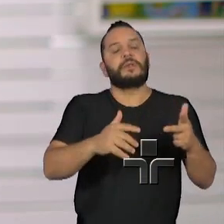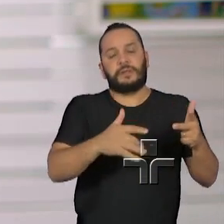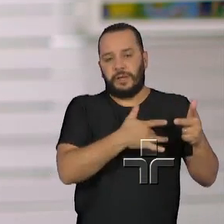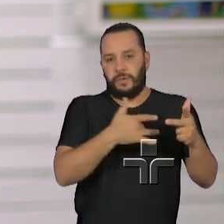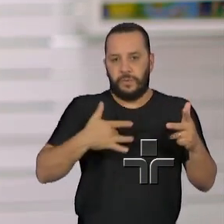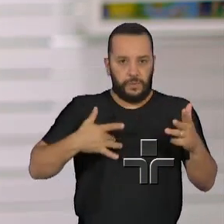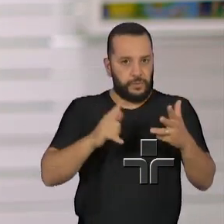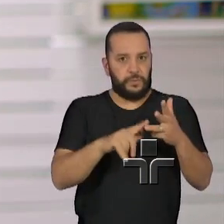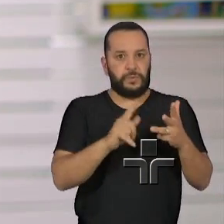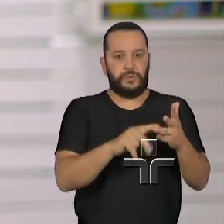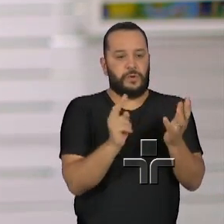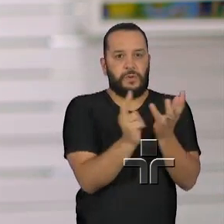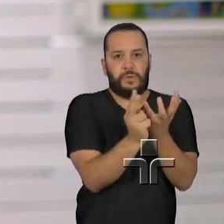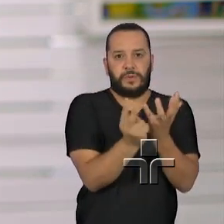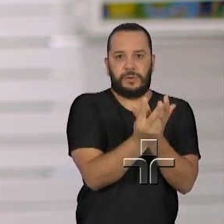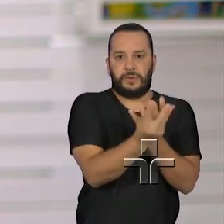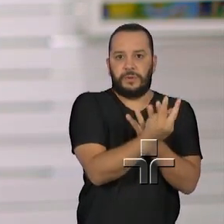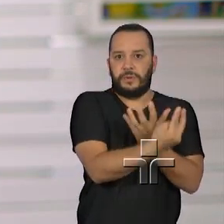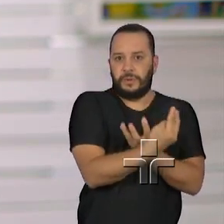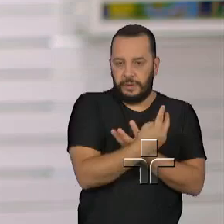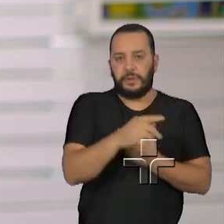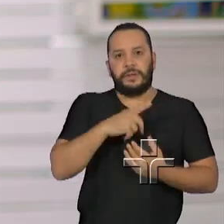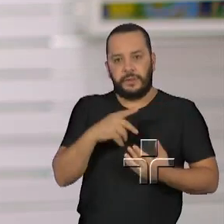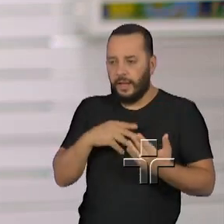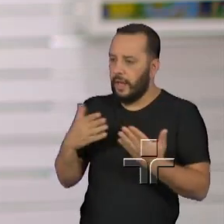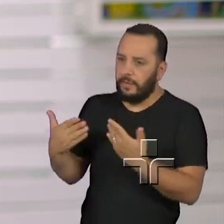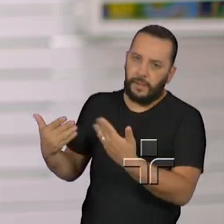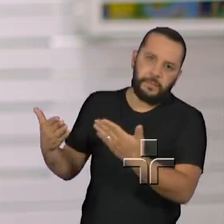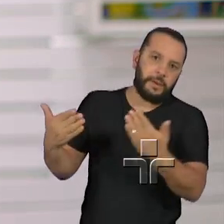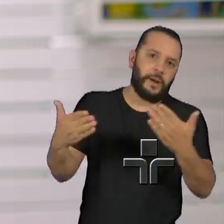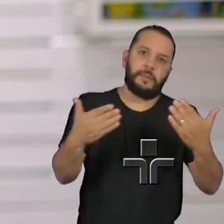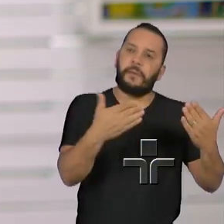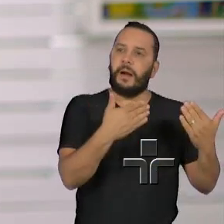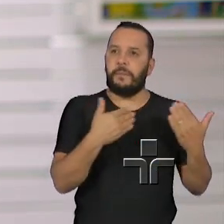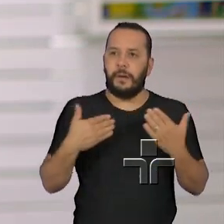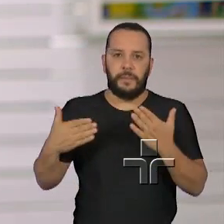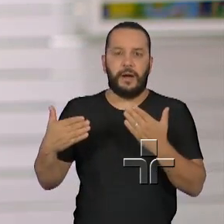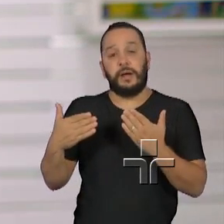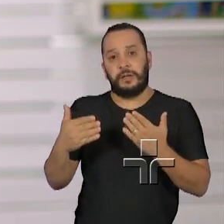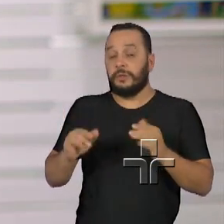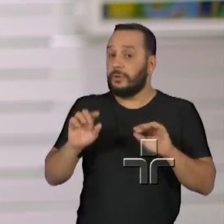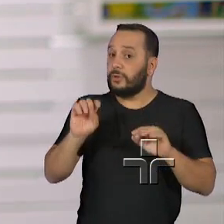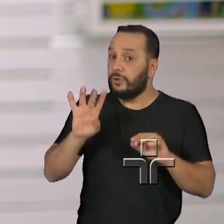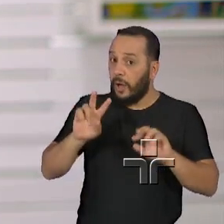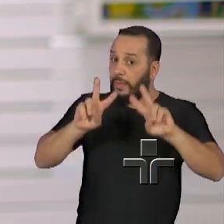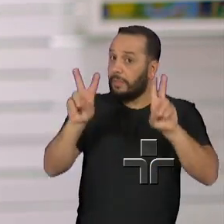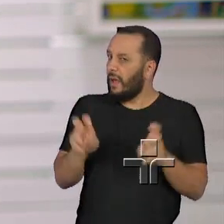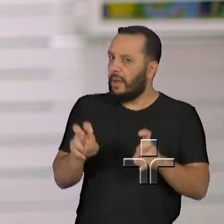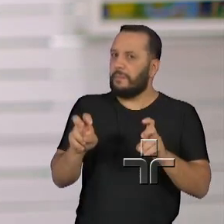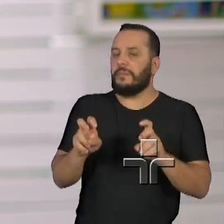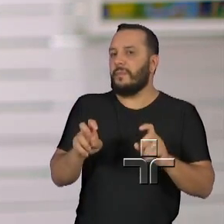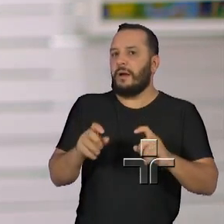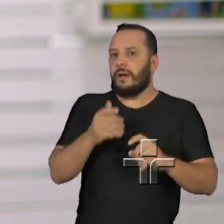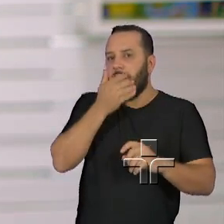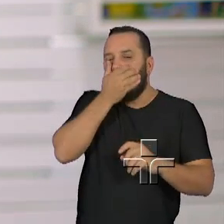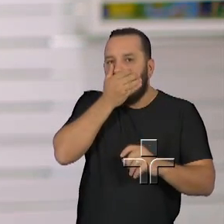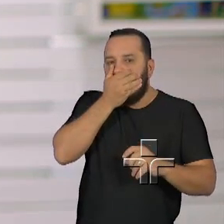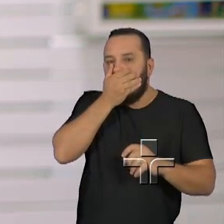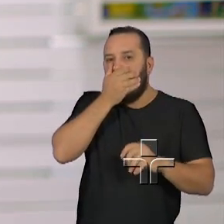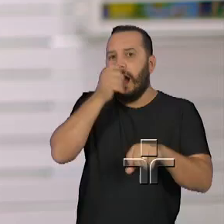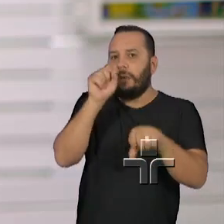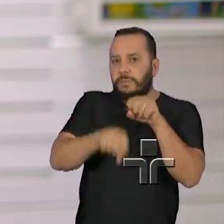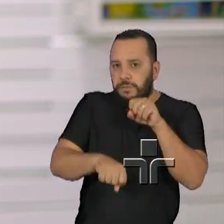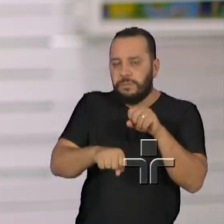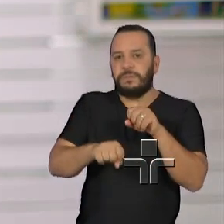diálogo, ele é muito presente em diversas situações, não só de violência sexual. Mas o que de fato foi um